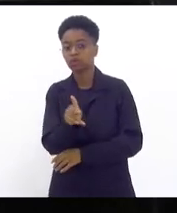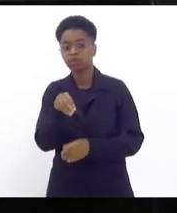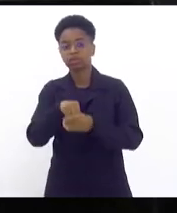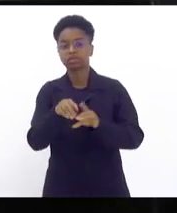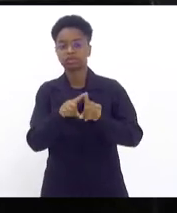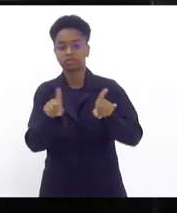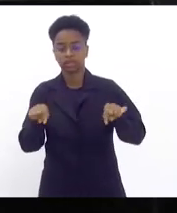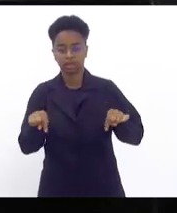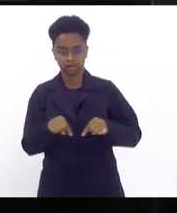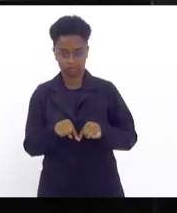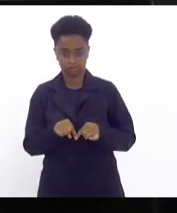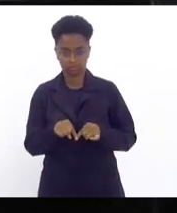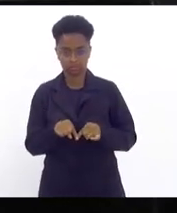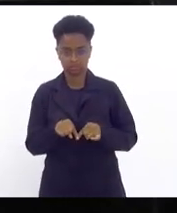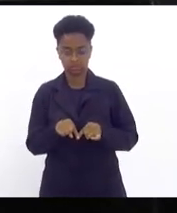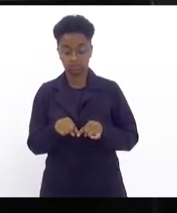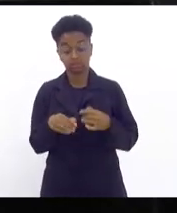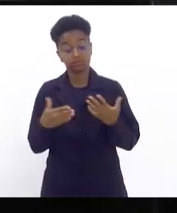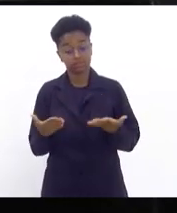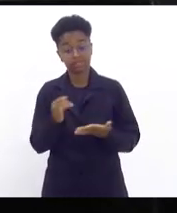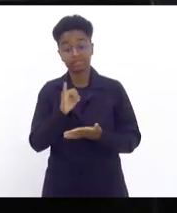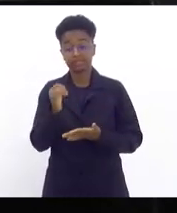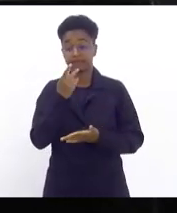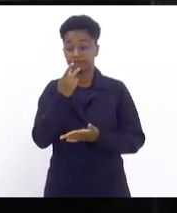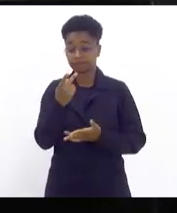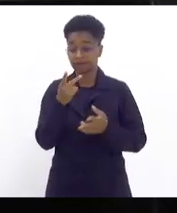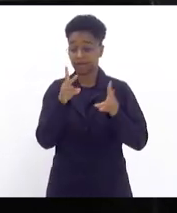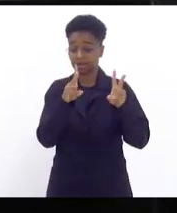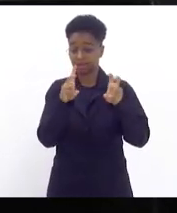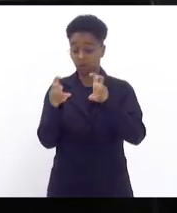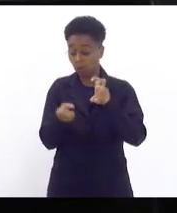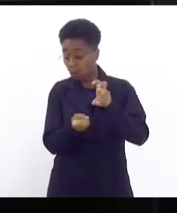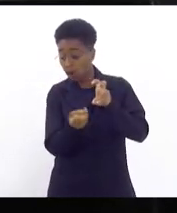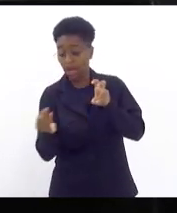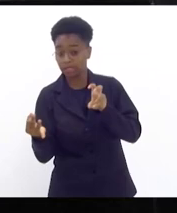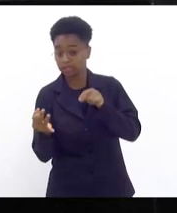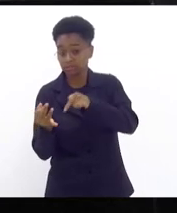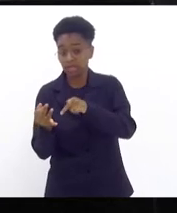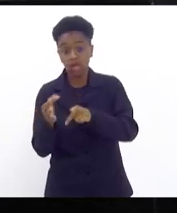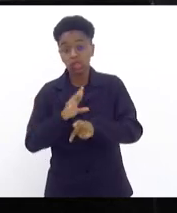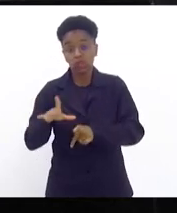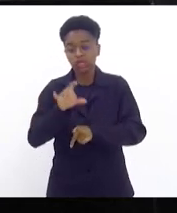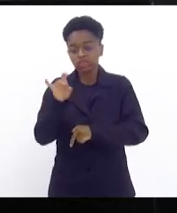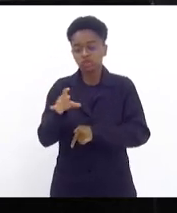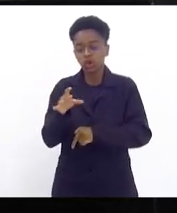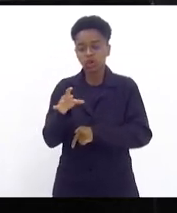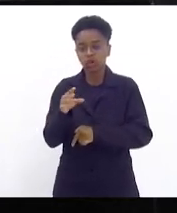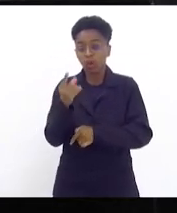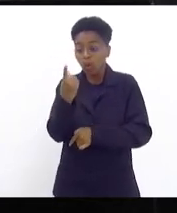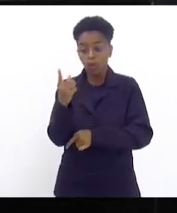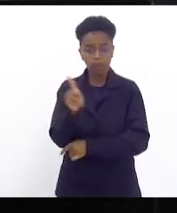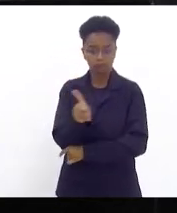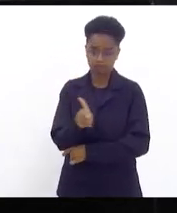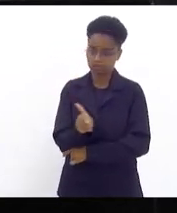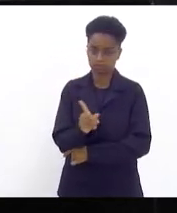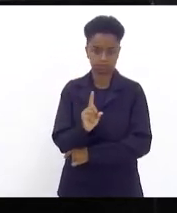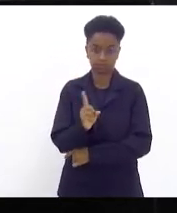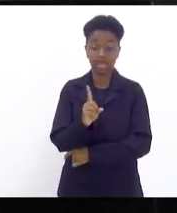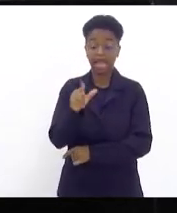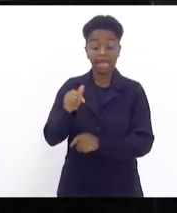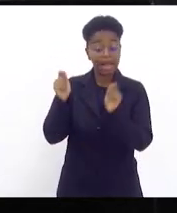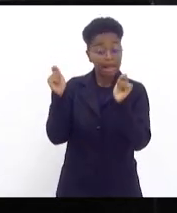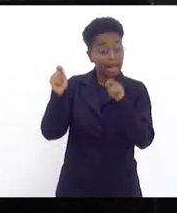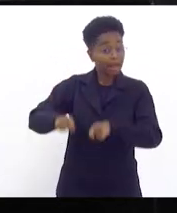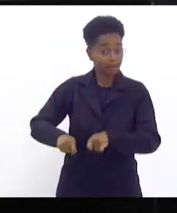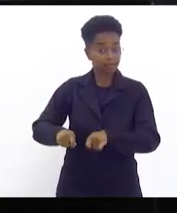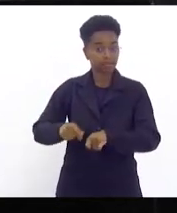E quando a gente fala nesse número, a gente não diz somente no numerário de um professor. É na capacidade